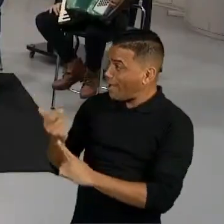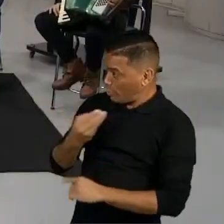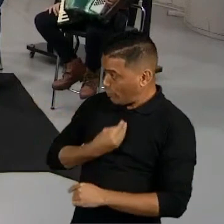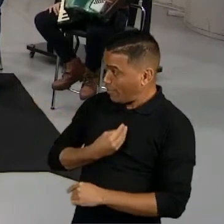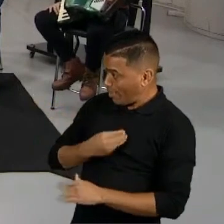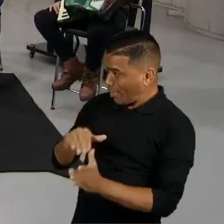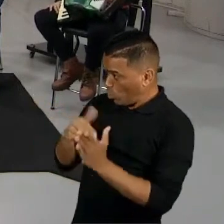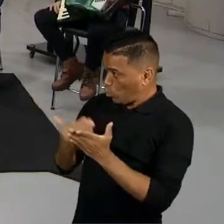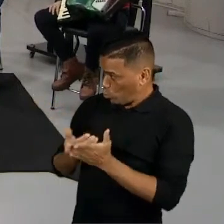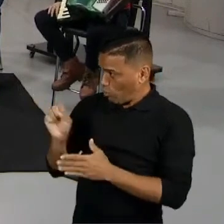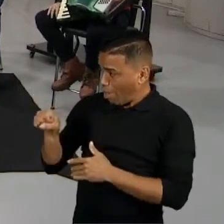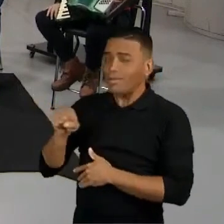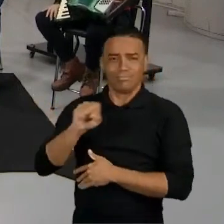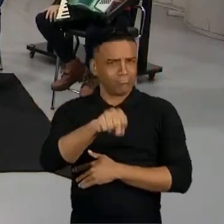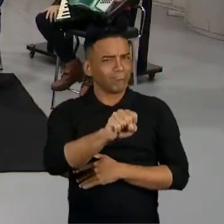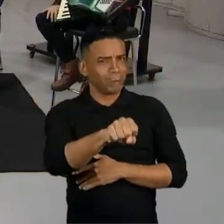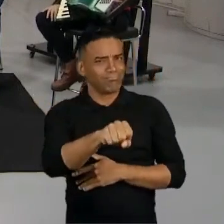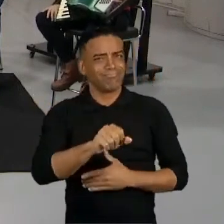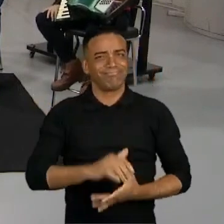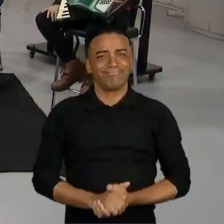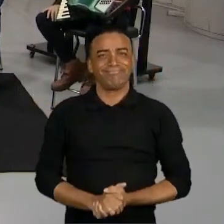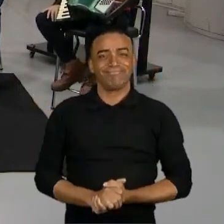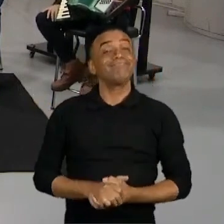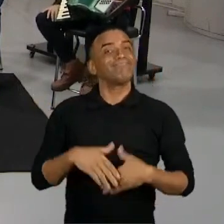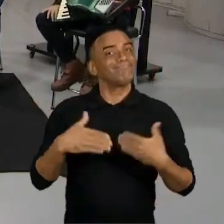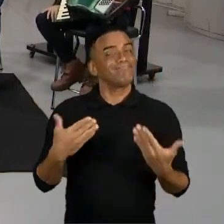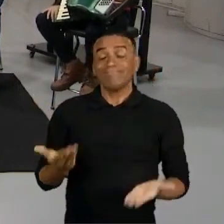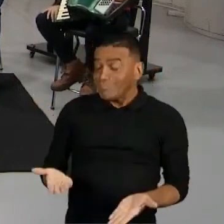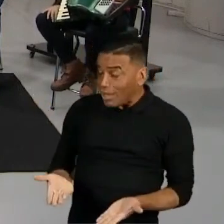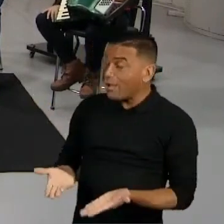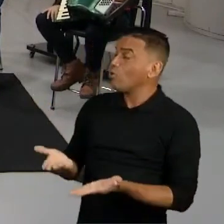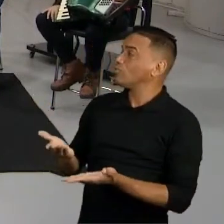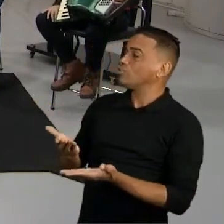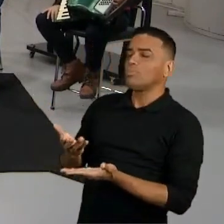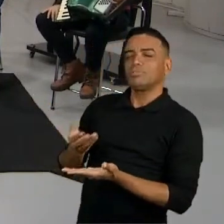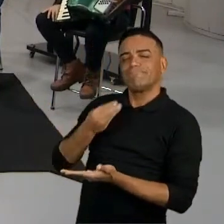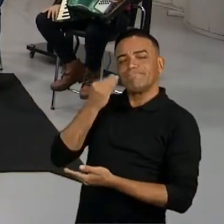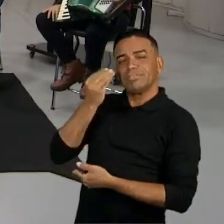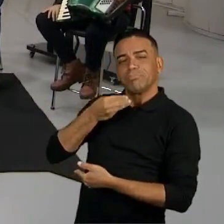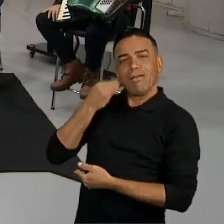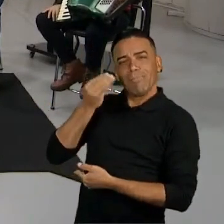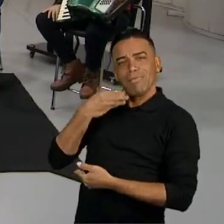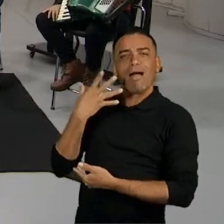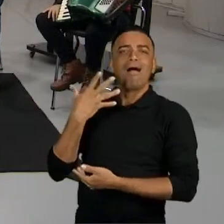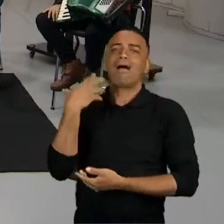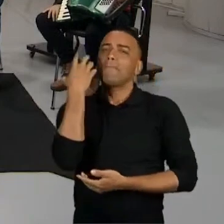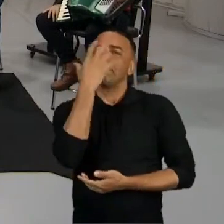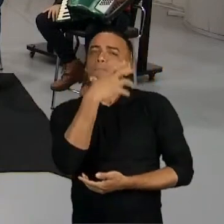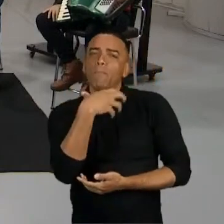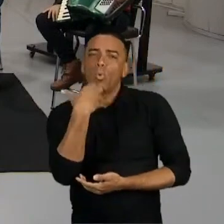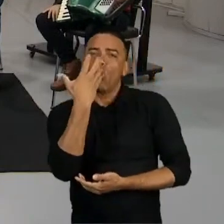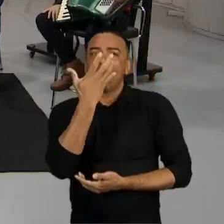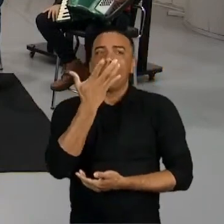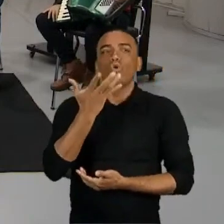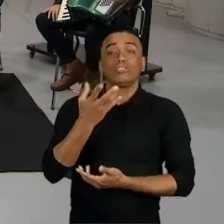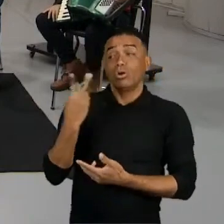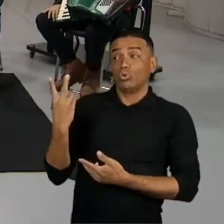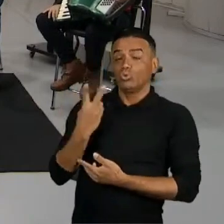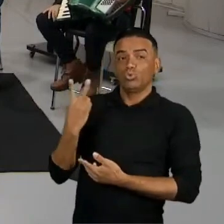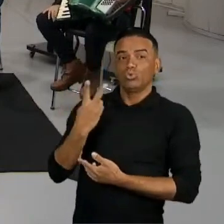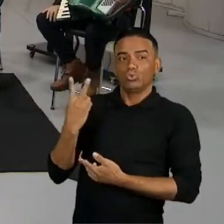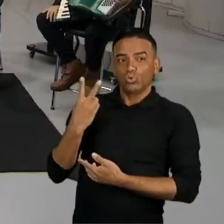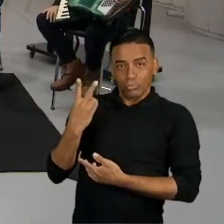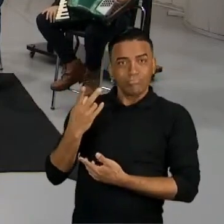é tudo, não é, Alice? Sim. Então, gente, nós vamos apreciar a música tocada pelos dois.